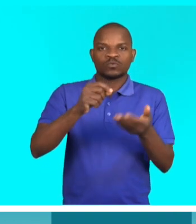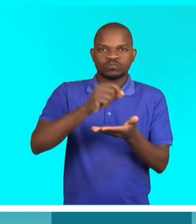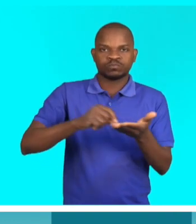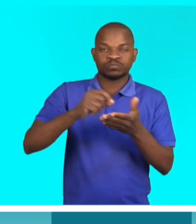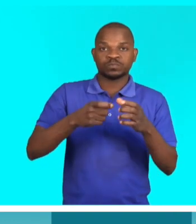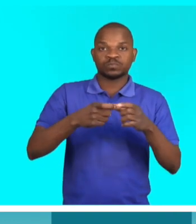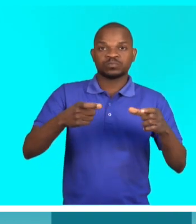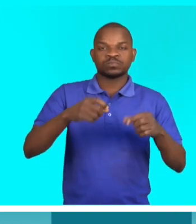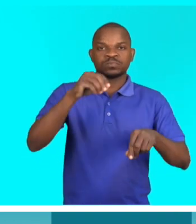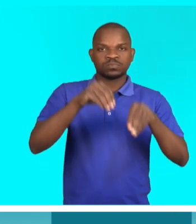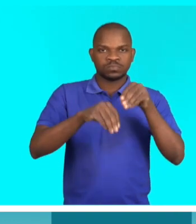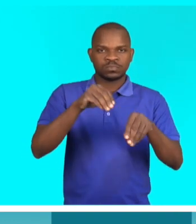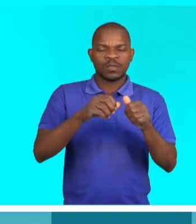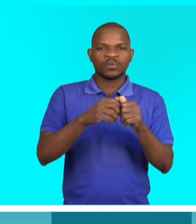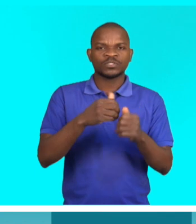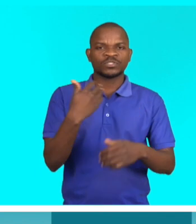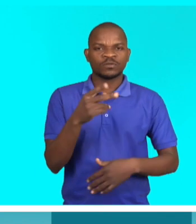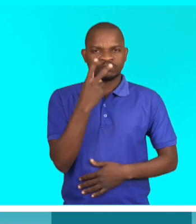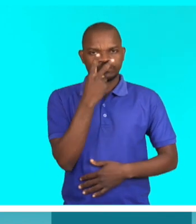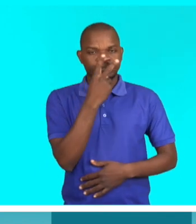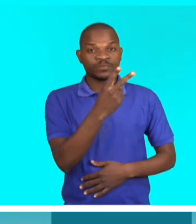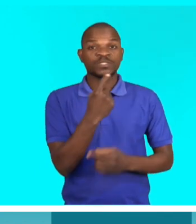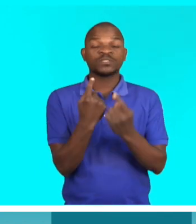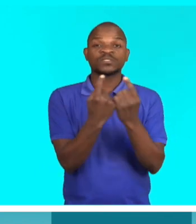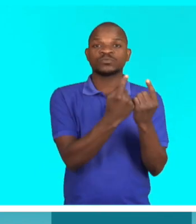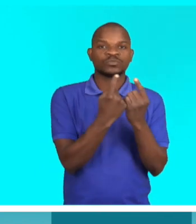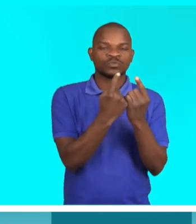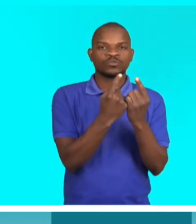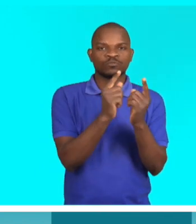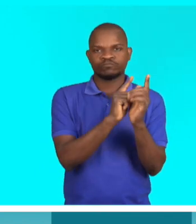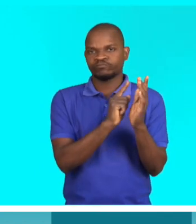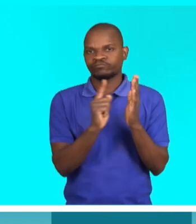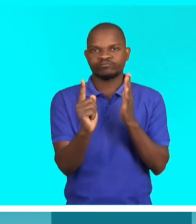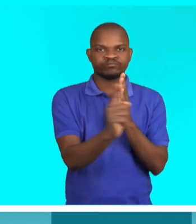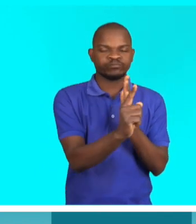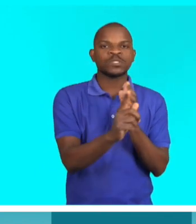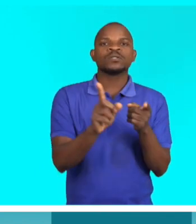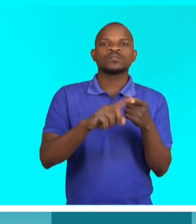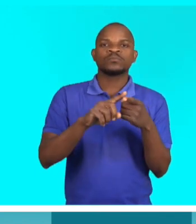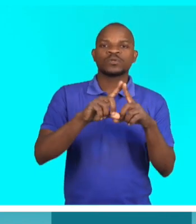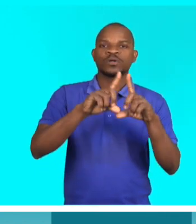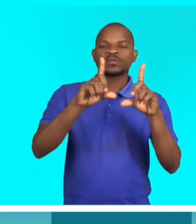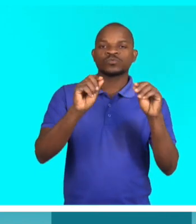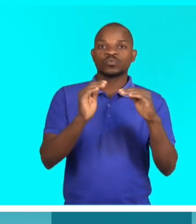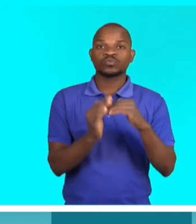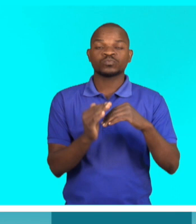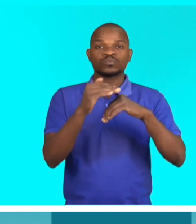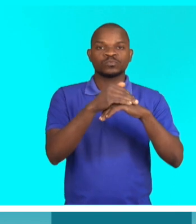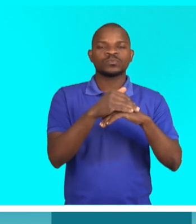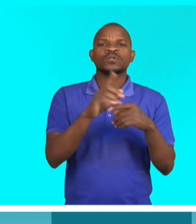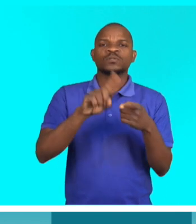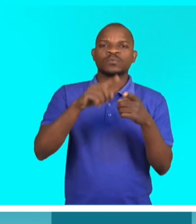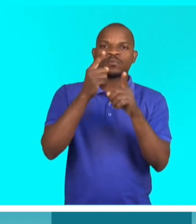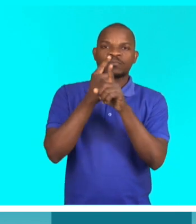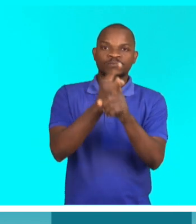e constatamos questões de prioridade, questões de acessibilidade, da